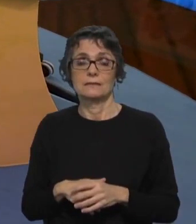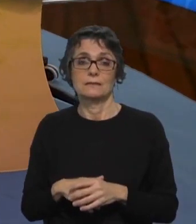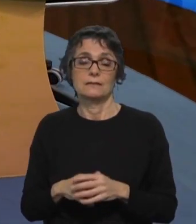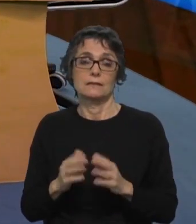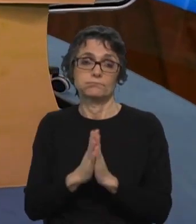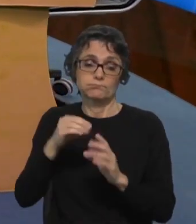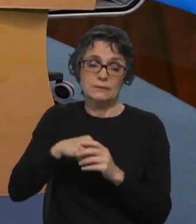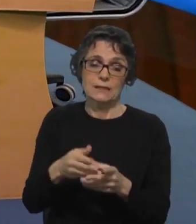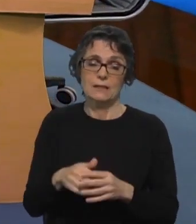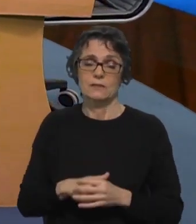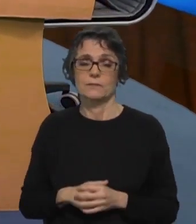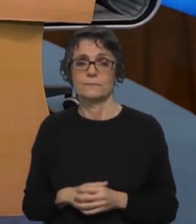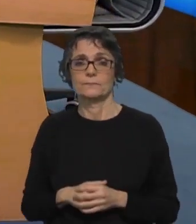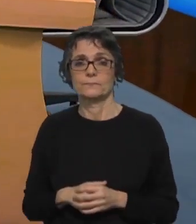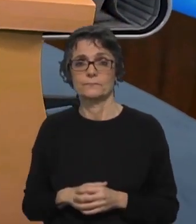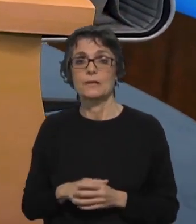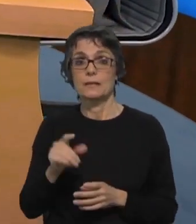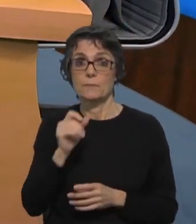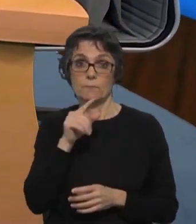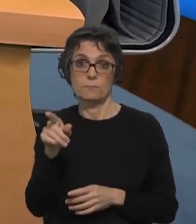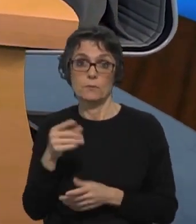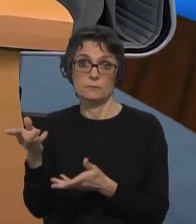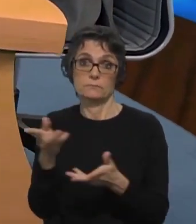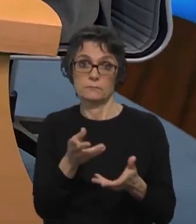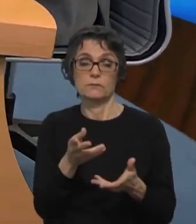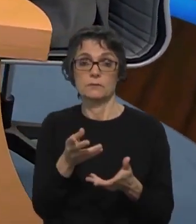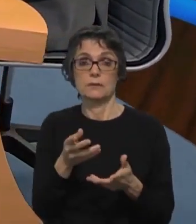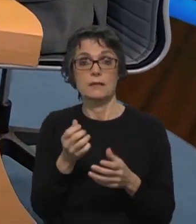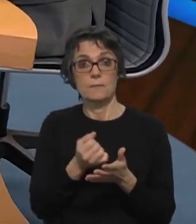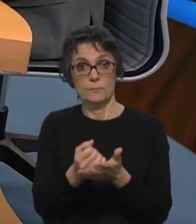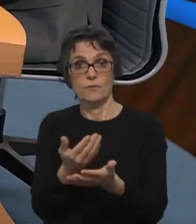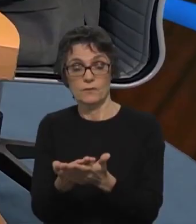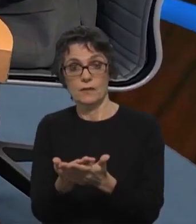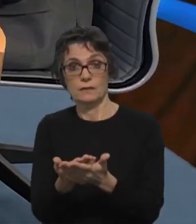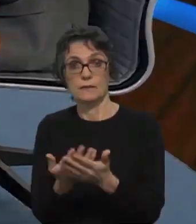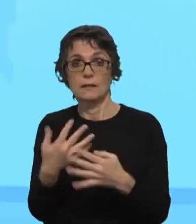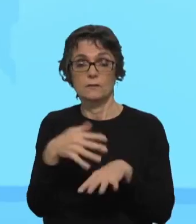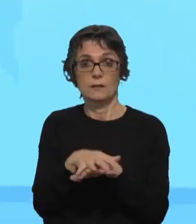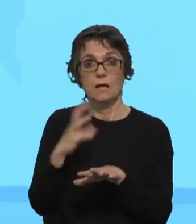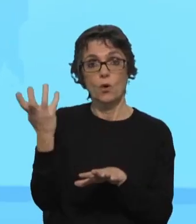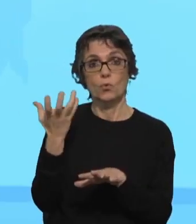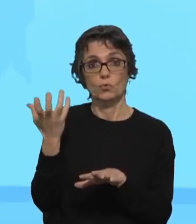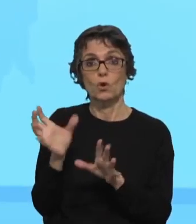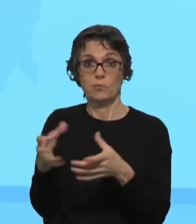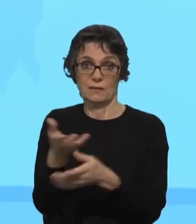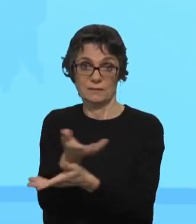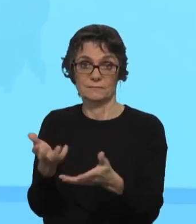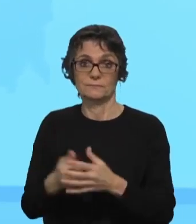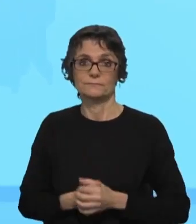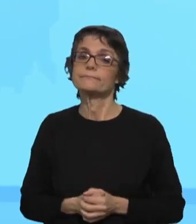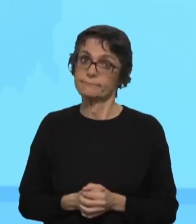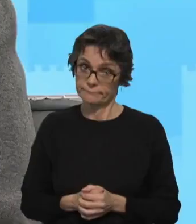seu dia a dia. E acolher também, acolher e ajudar, integrando também aquilo que é a cultura de uma comunidade. Sim,